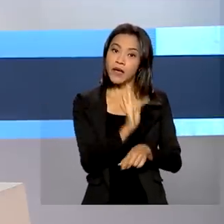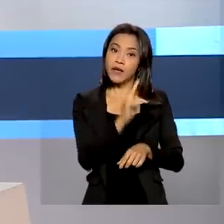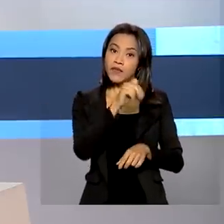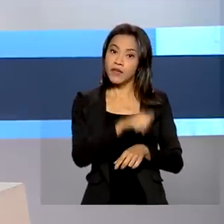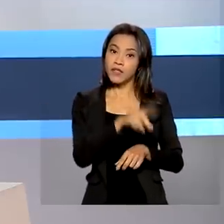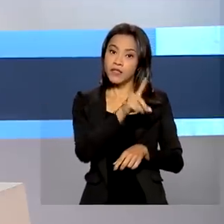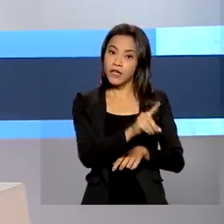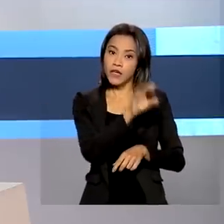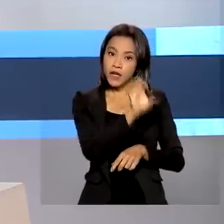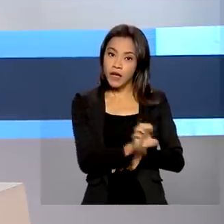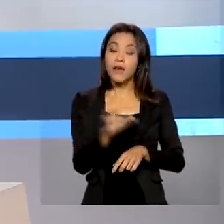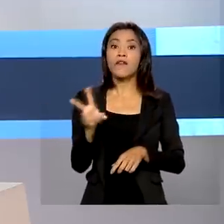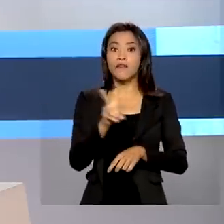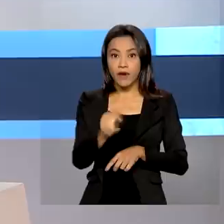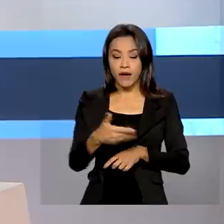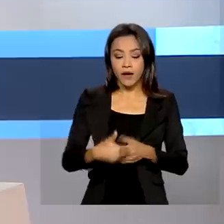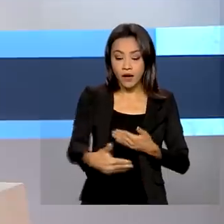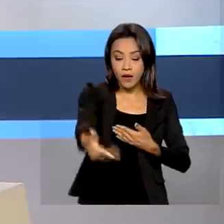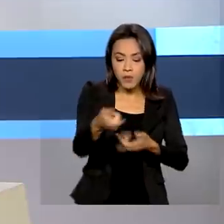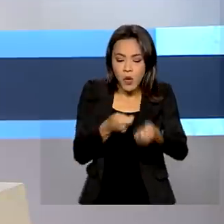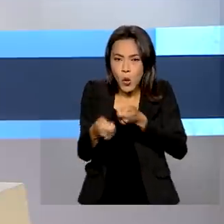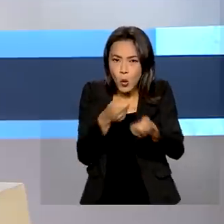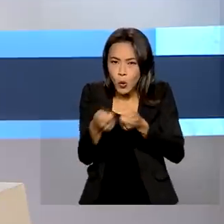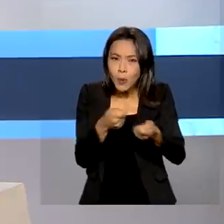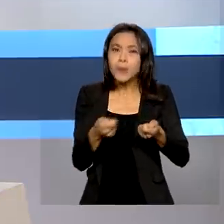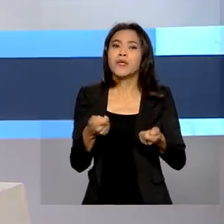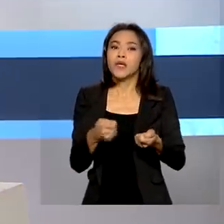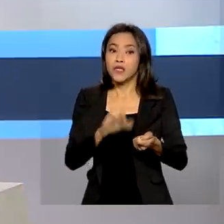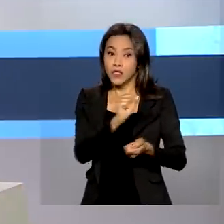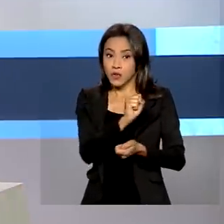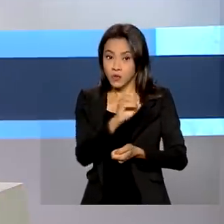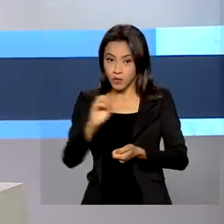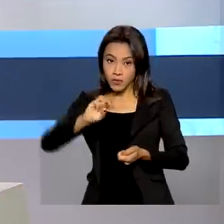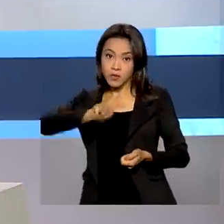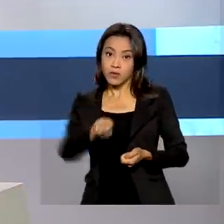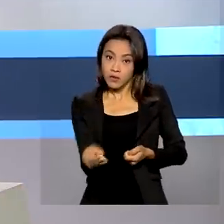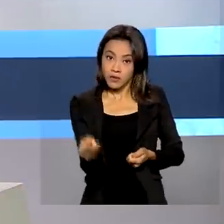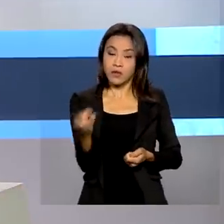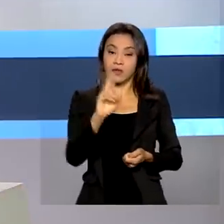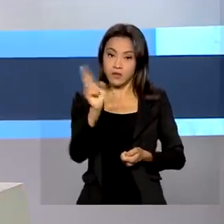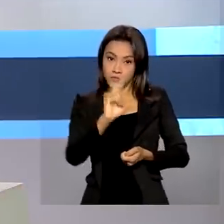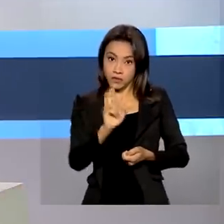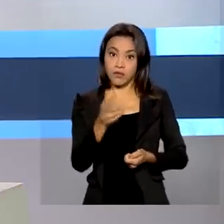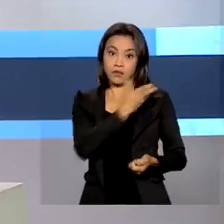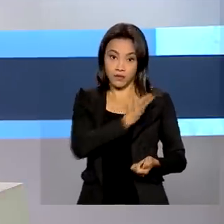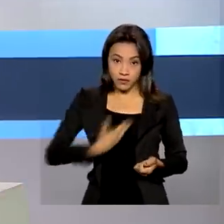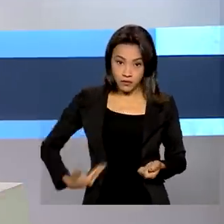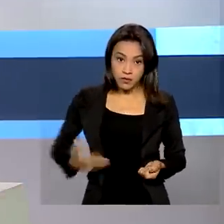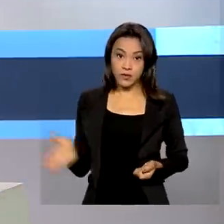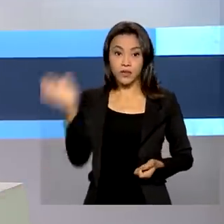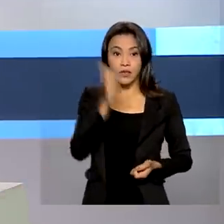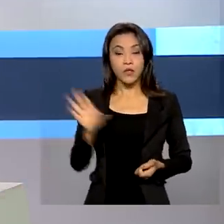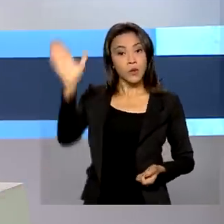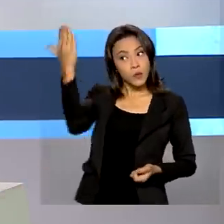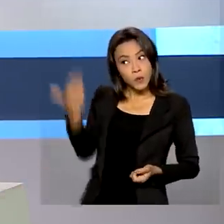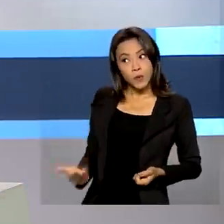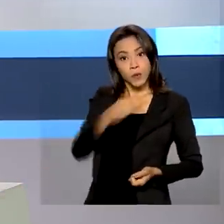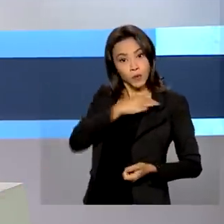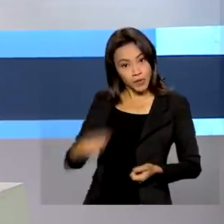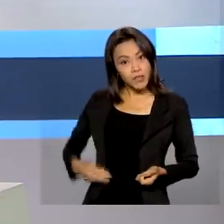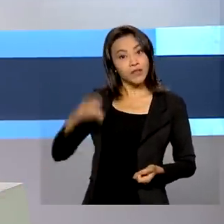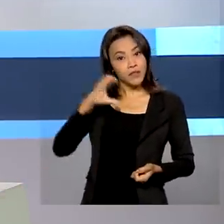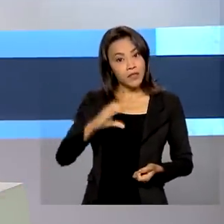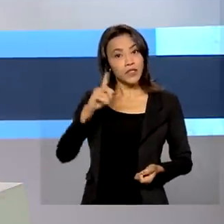ação deve gerar uma economia de cerca de 800 milhões de reais aos cofres públicos. O ministro da CGU, Wagner Rosário,